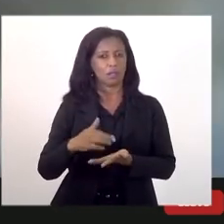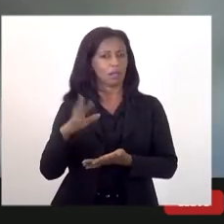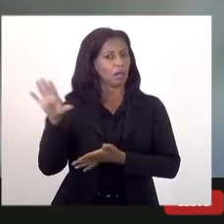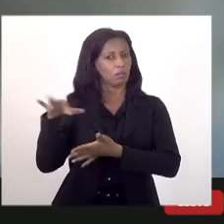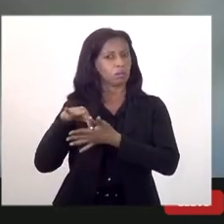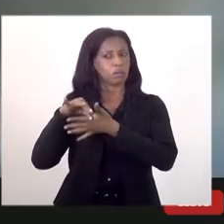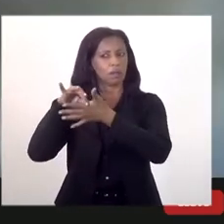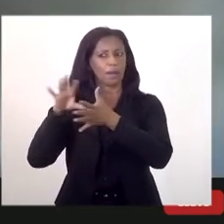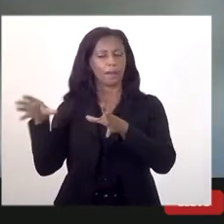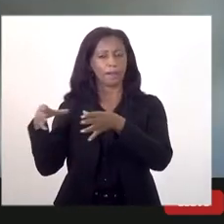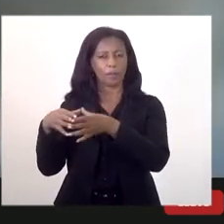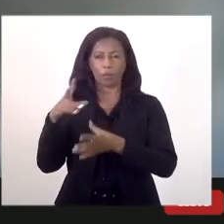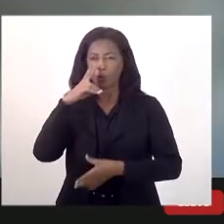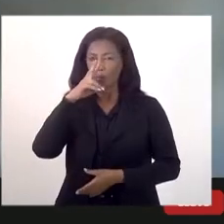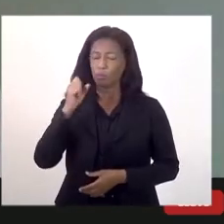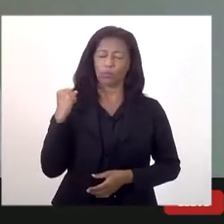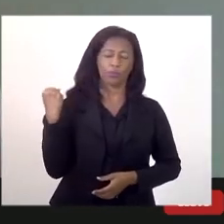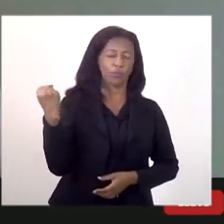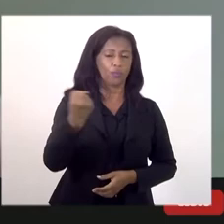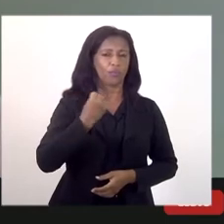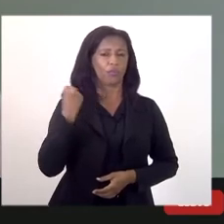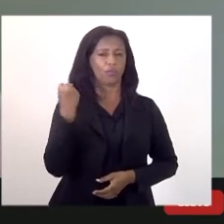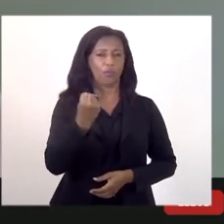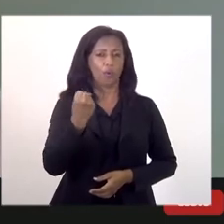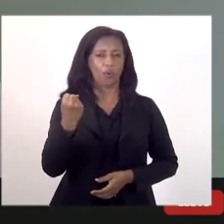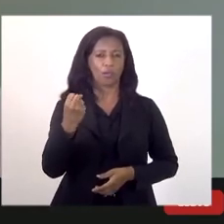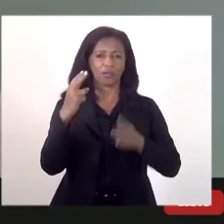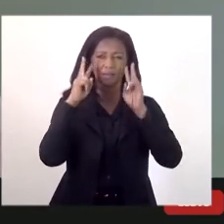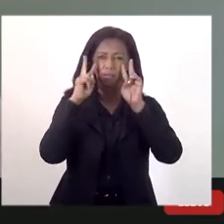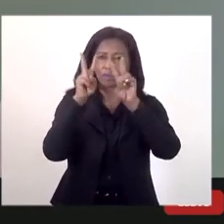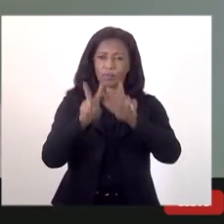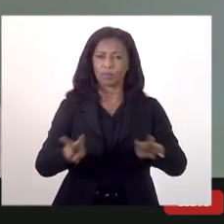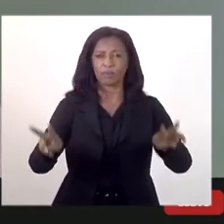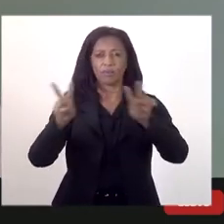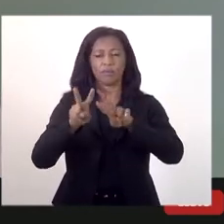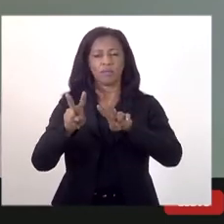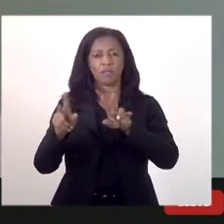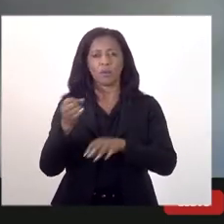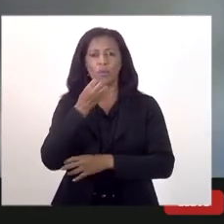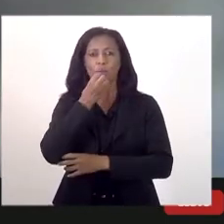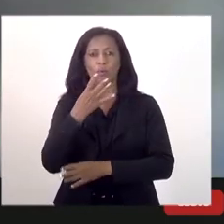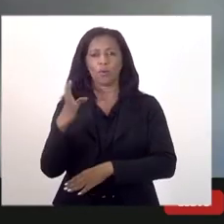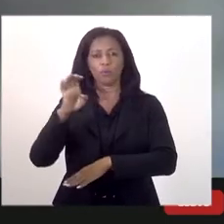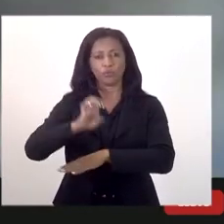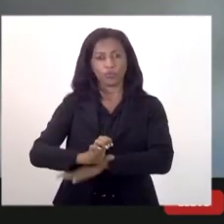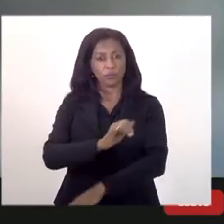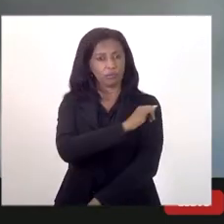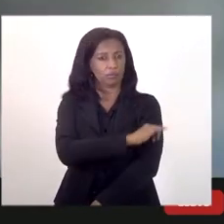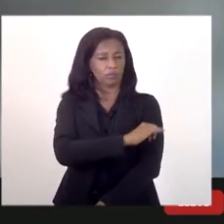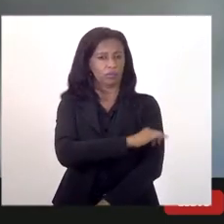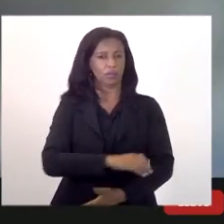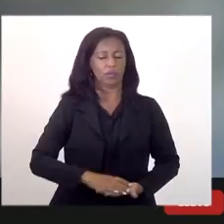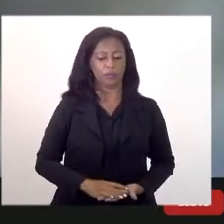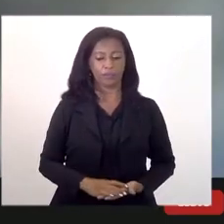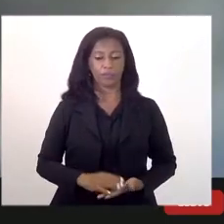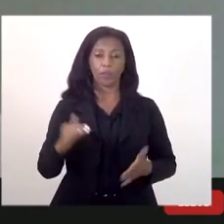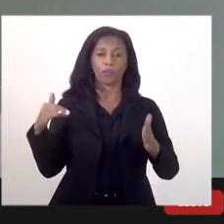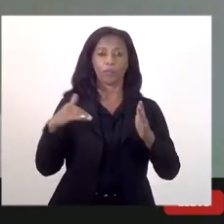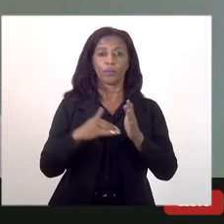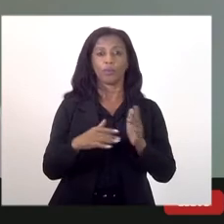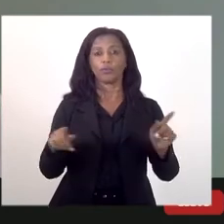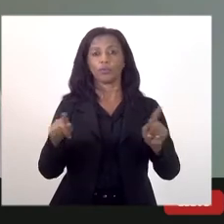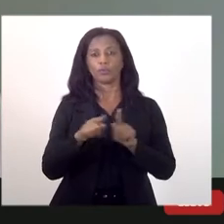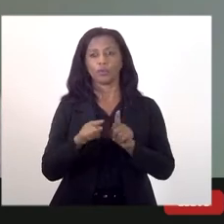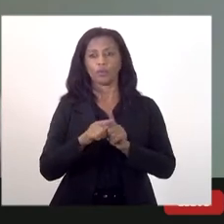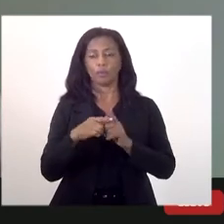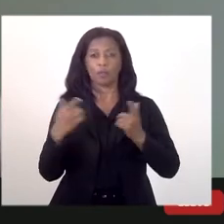dele, muito forte e sempre tendo a visão para o Estado do Rio de Janeiro. Por último, eu queria apenas dizer que, com